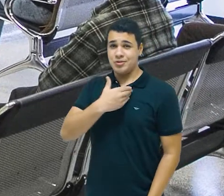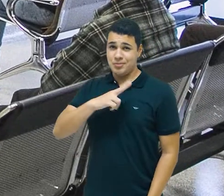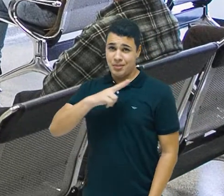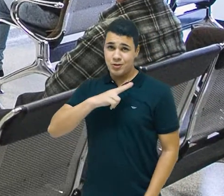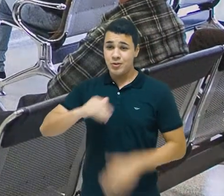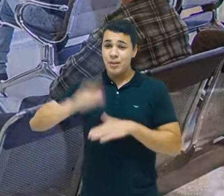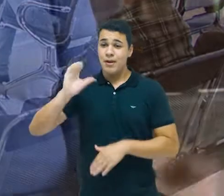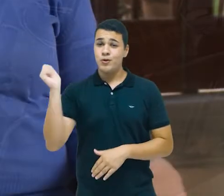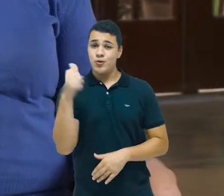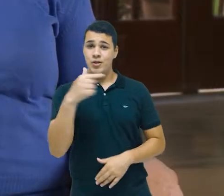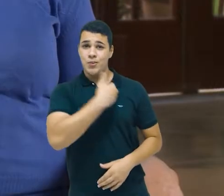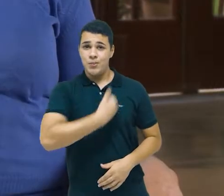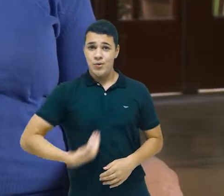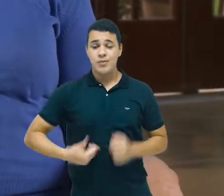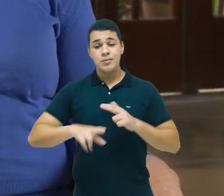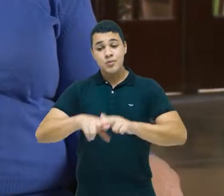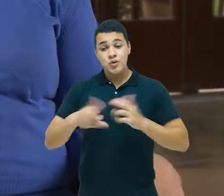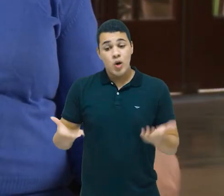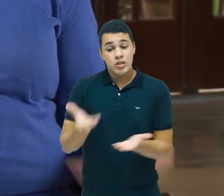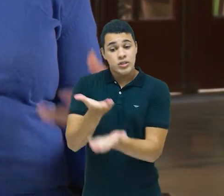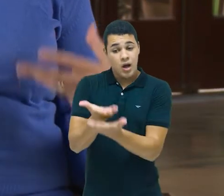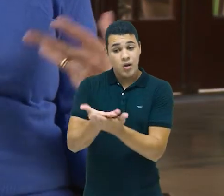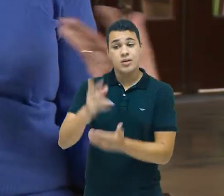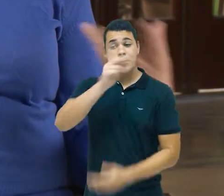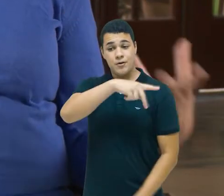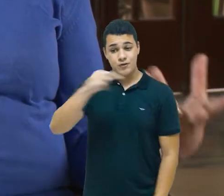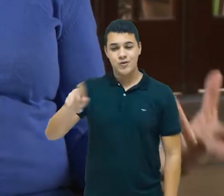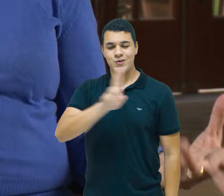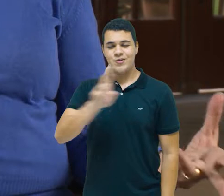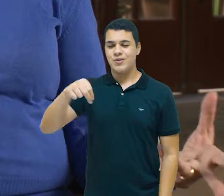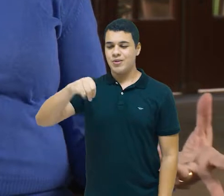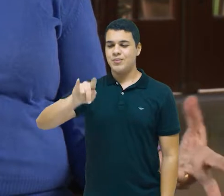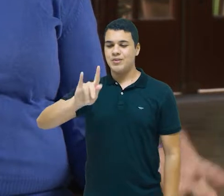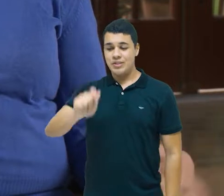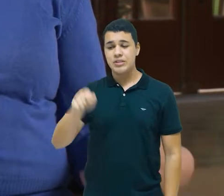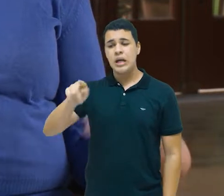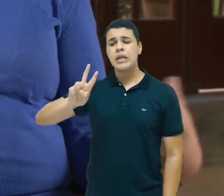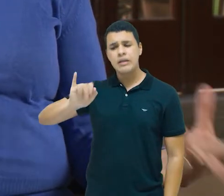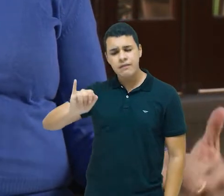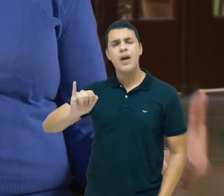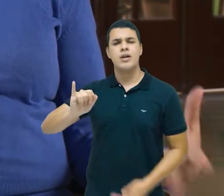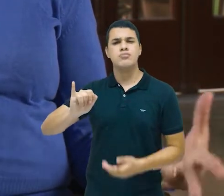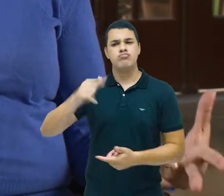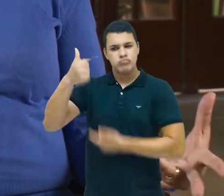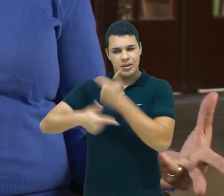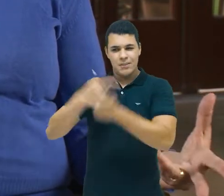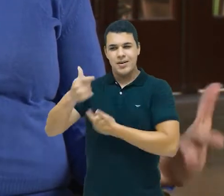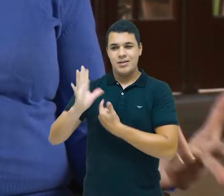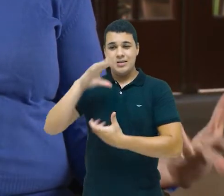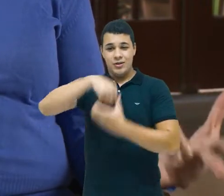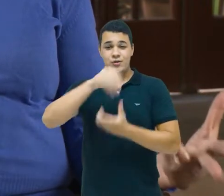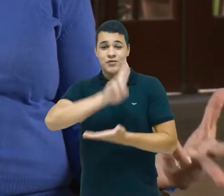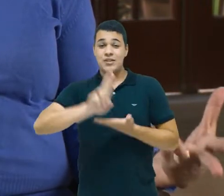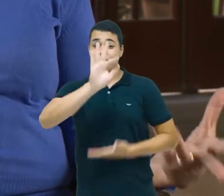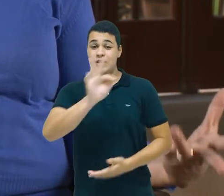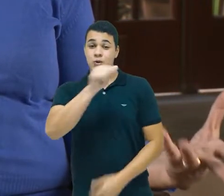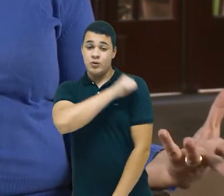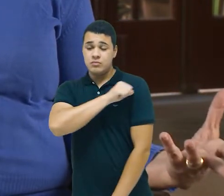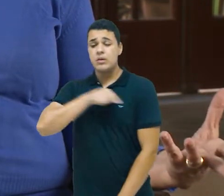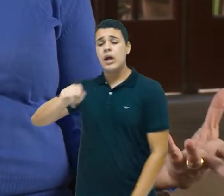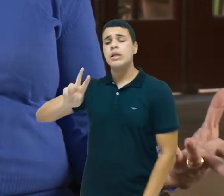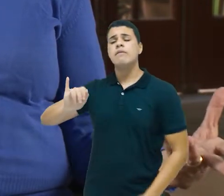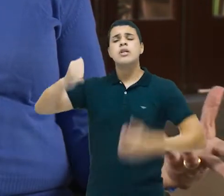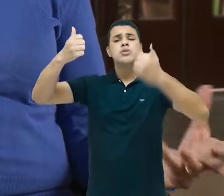Na aula de hoje, a professora Lígia Bahia, da Universidade Federal do Rio de Janeiro, vai